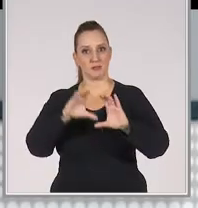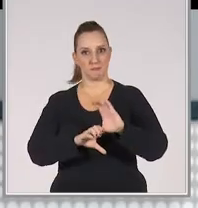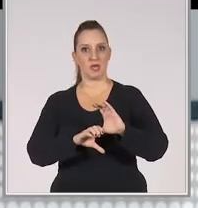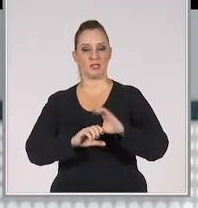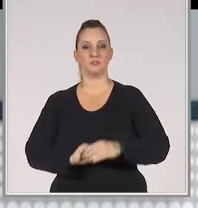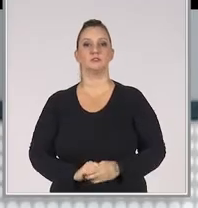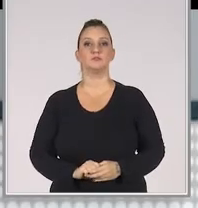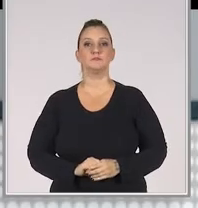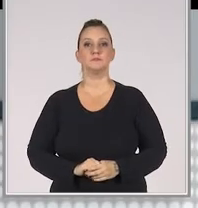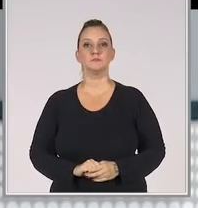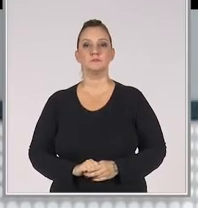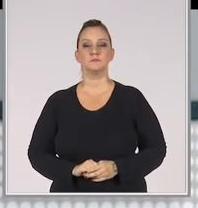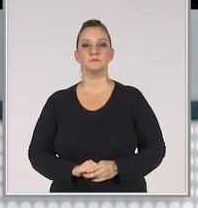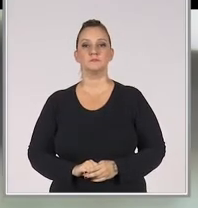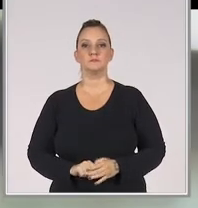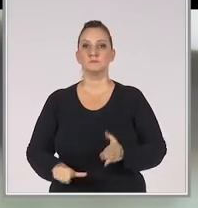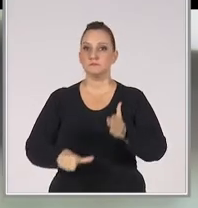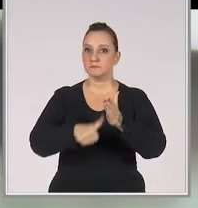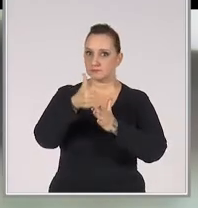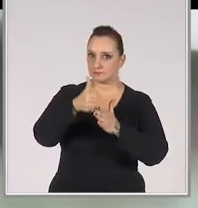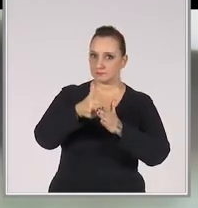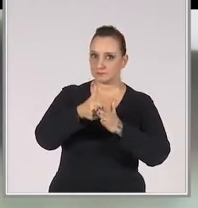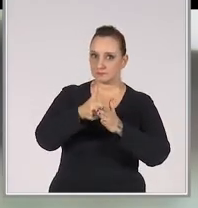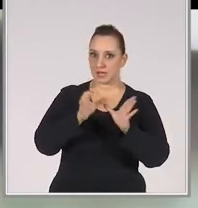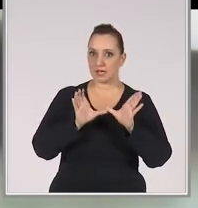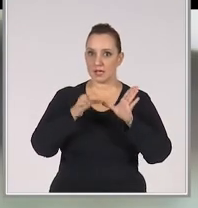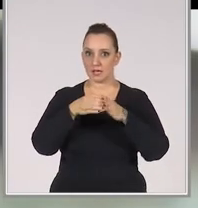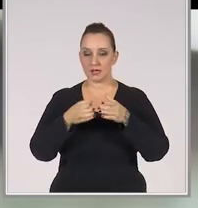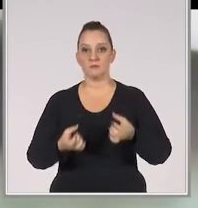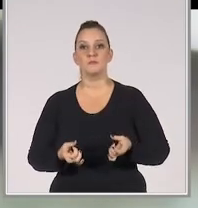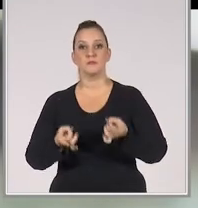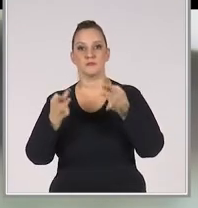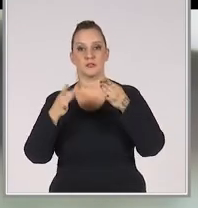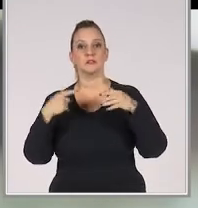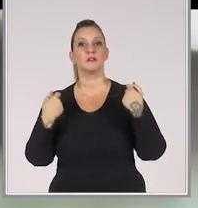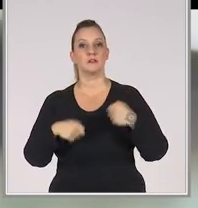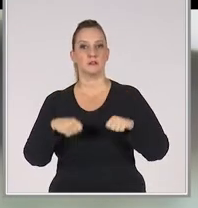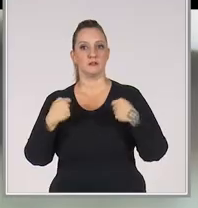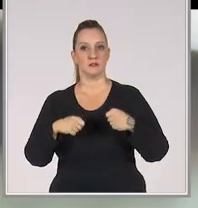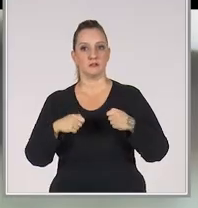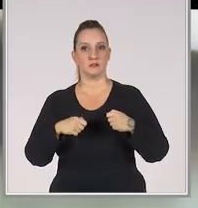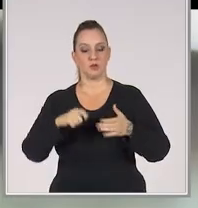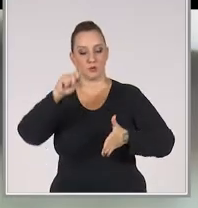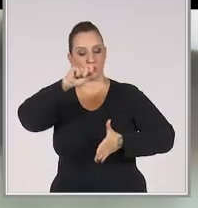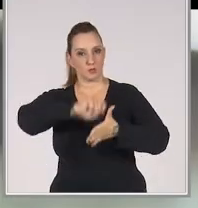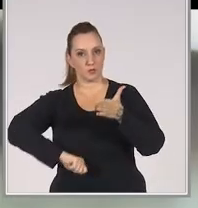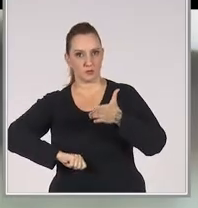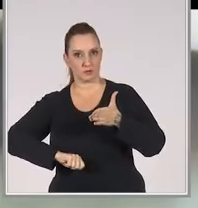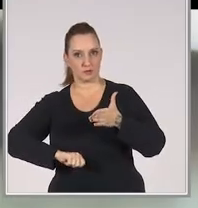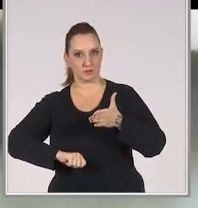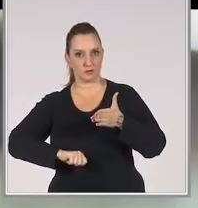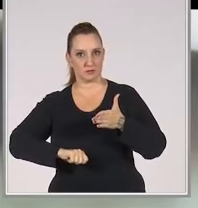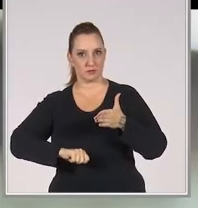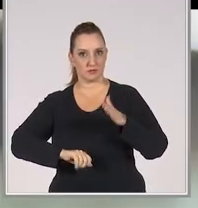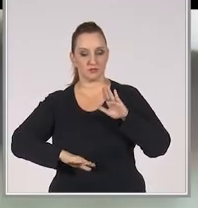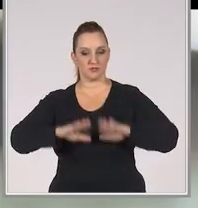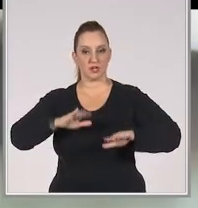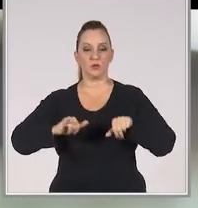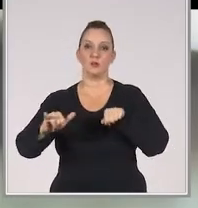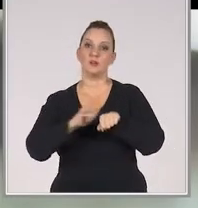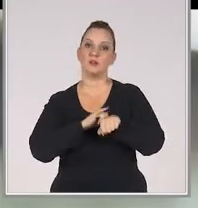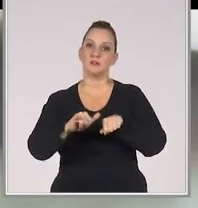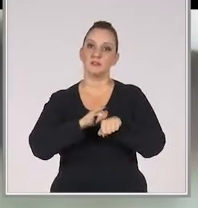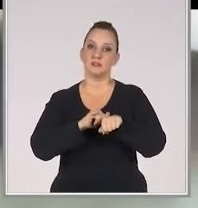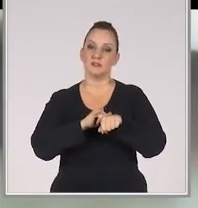Veja o que diz a nossa especialista. Primeiro de tudo, a equipe de vendas precisa ser contratada segundo as